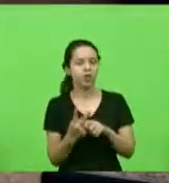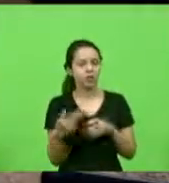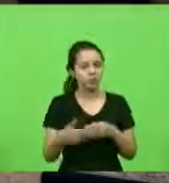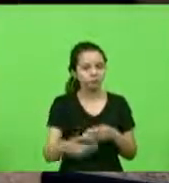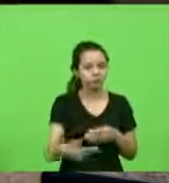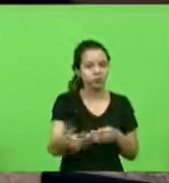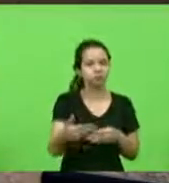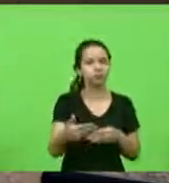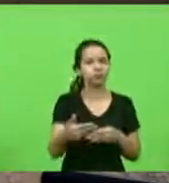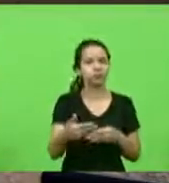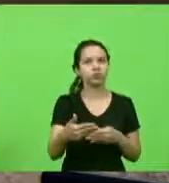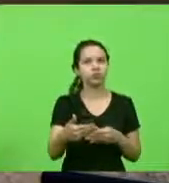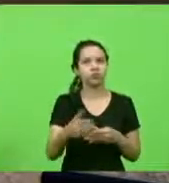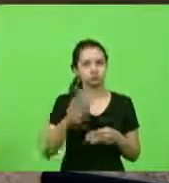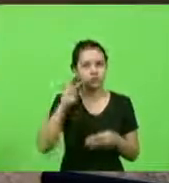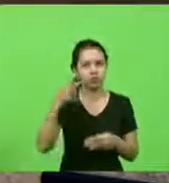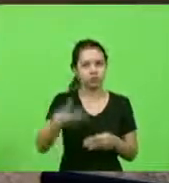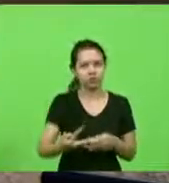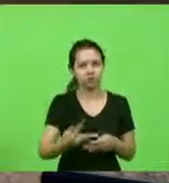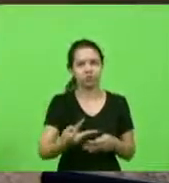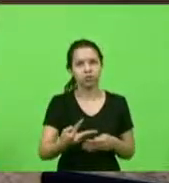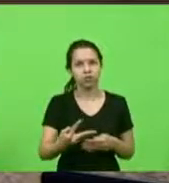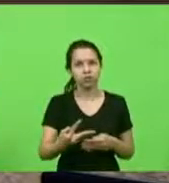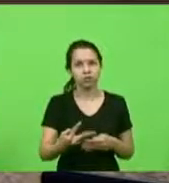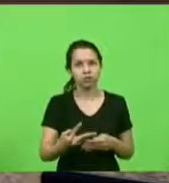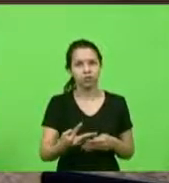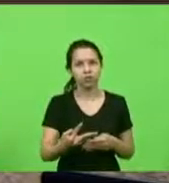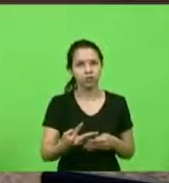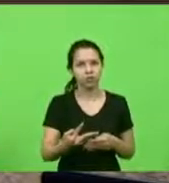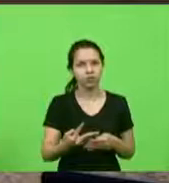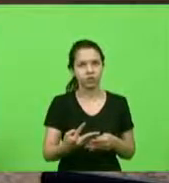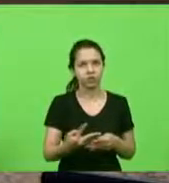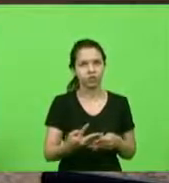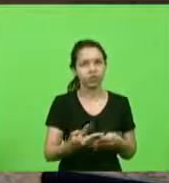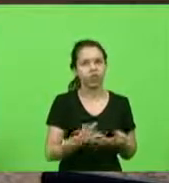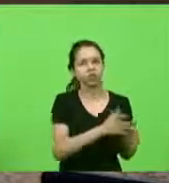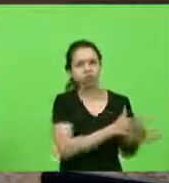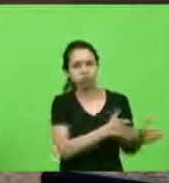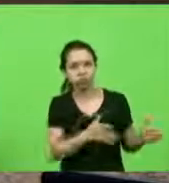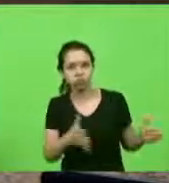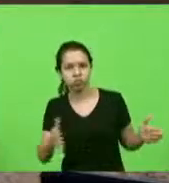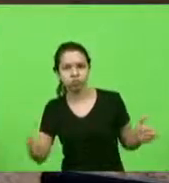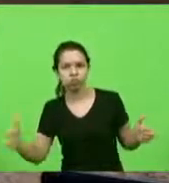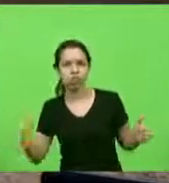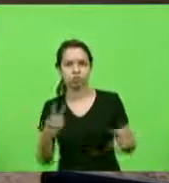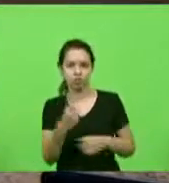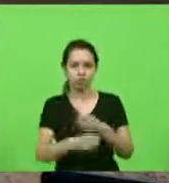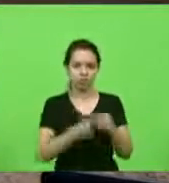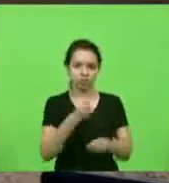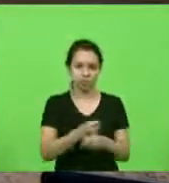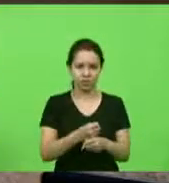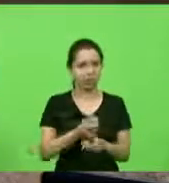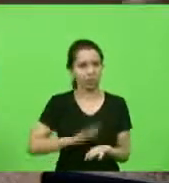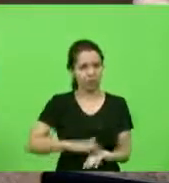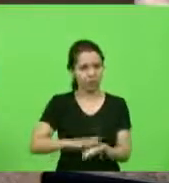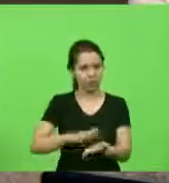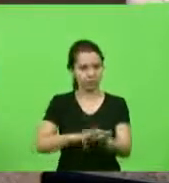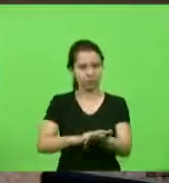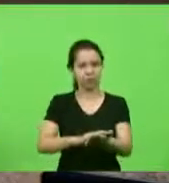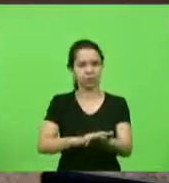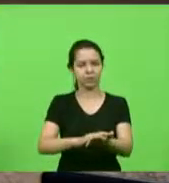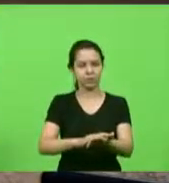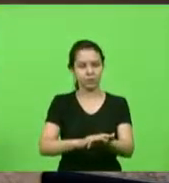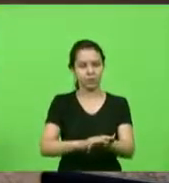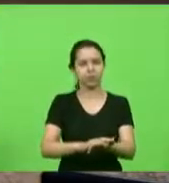em termos de resultado como se fosse o restante do mandato, os dois anos aí. Parabéns, muito feliz por estar